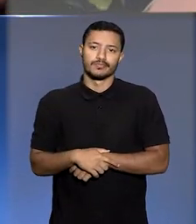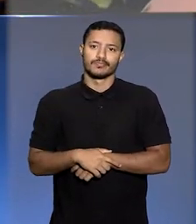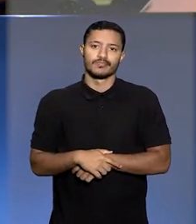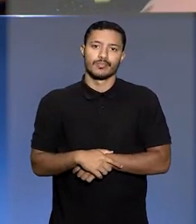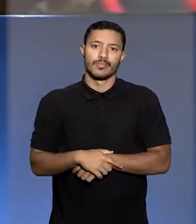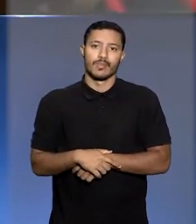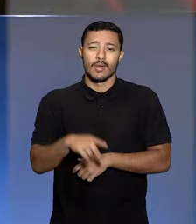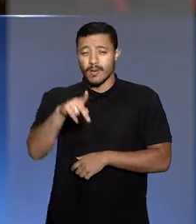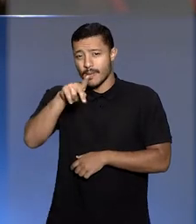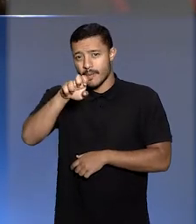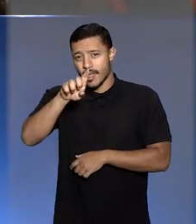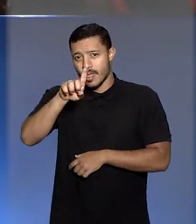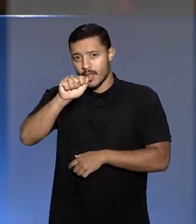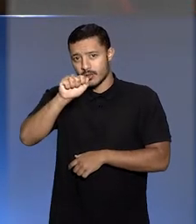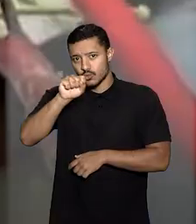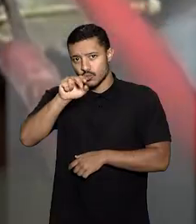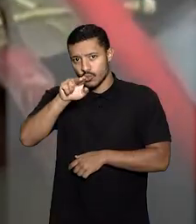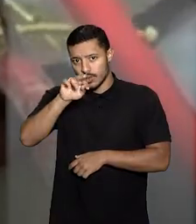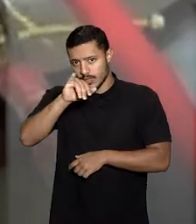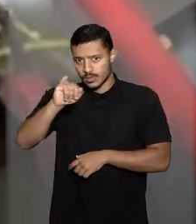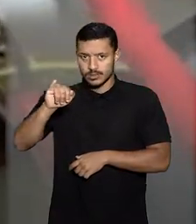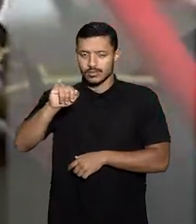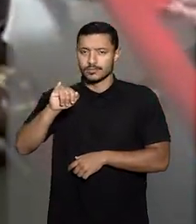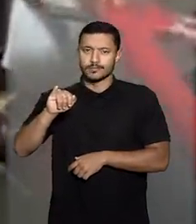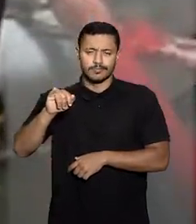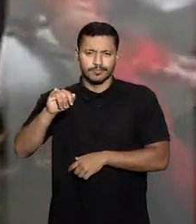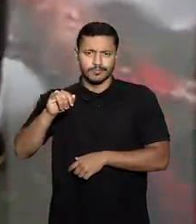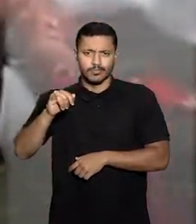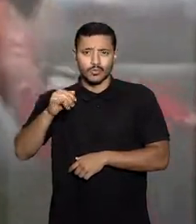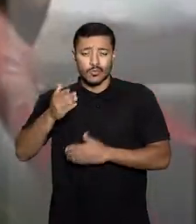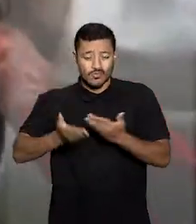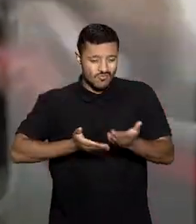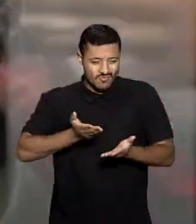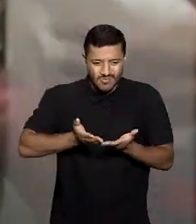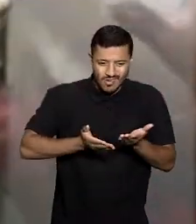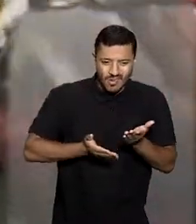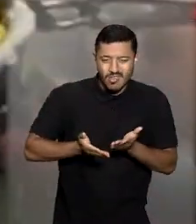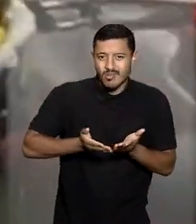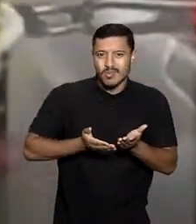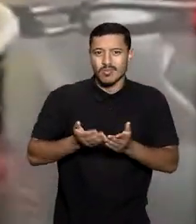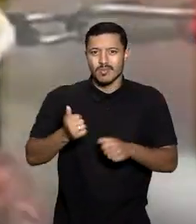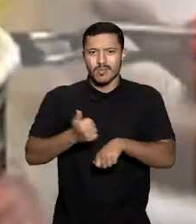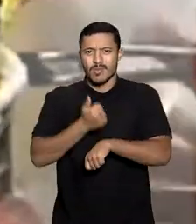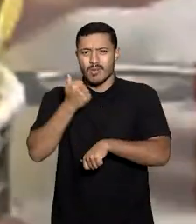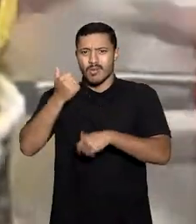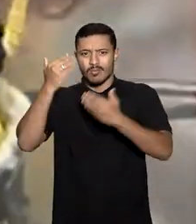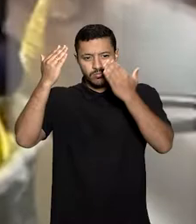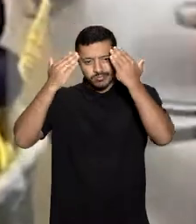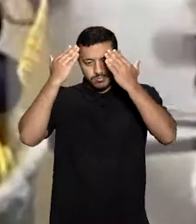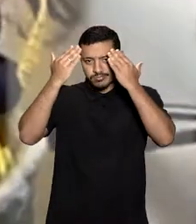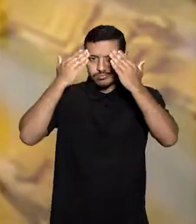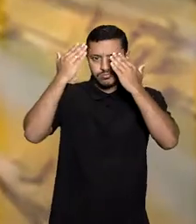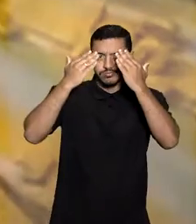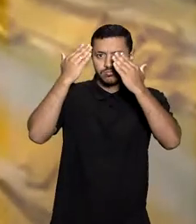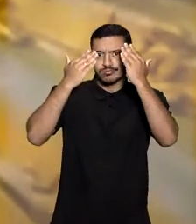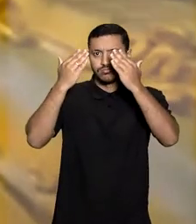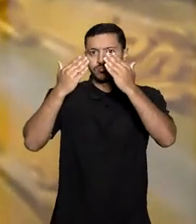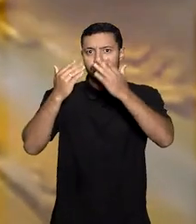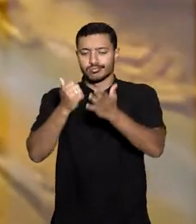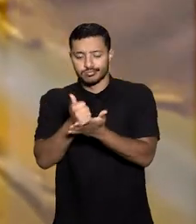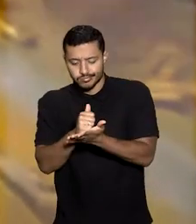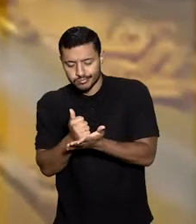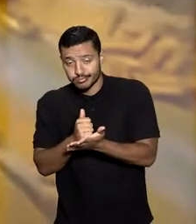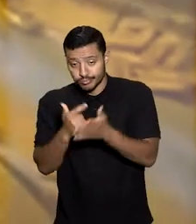O PediaSuite e o TerraSuite são métodos que buscam melhorar distúrbios neurológicos que afetam a coordenação